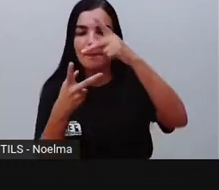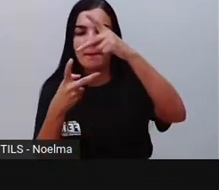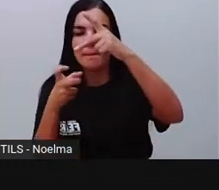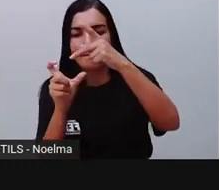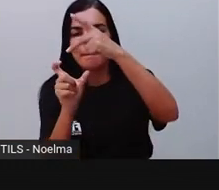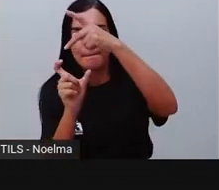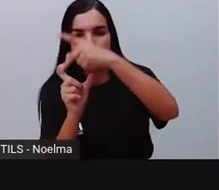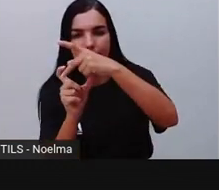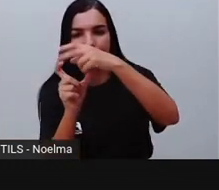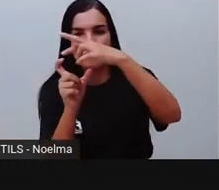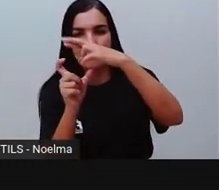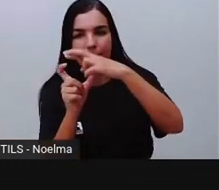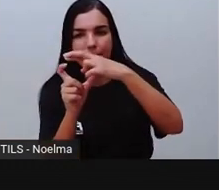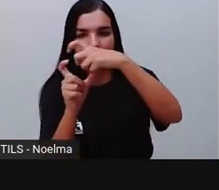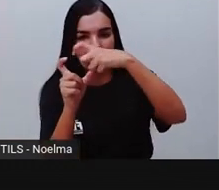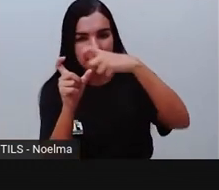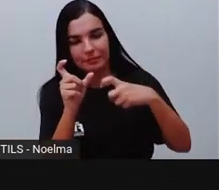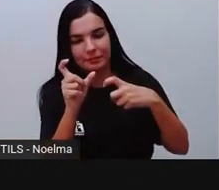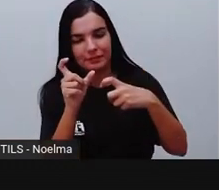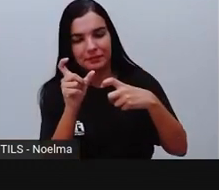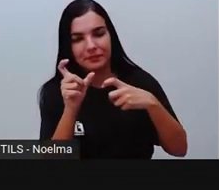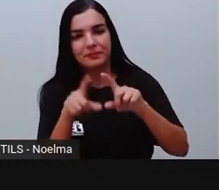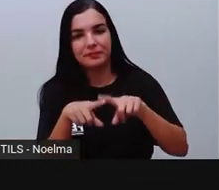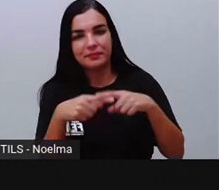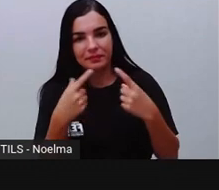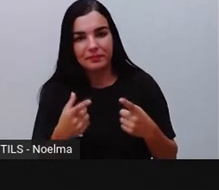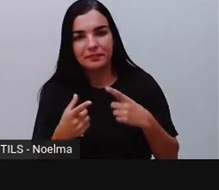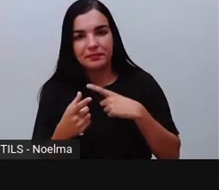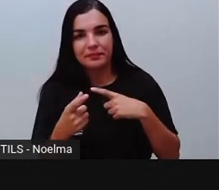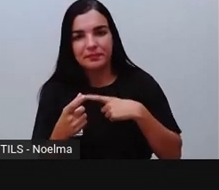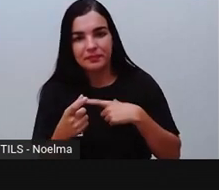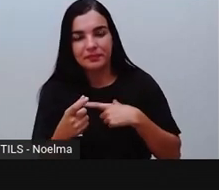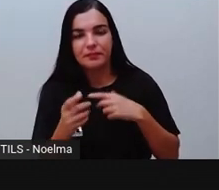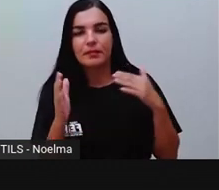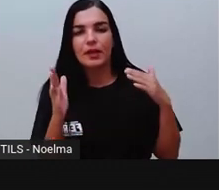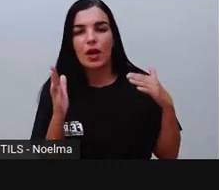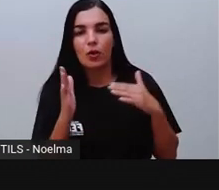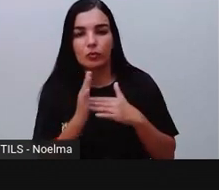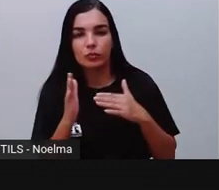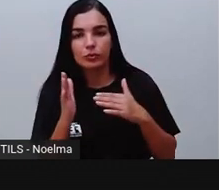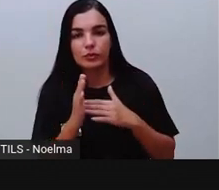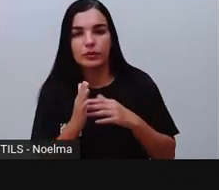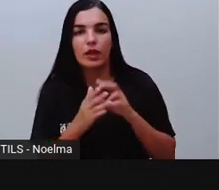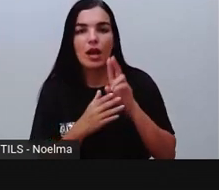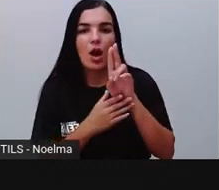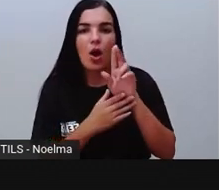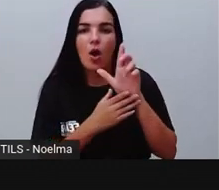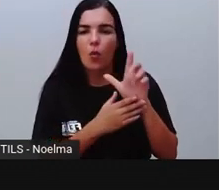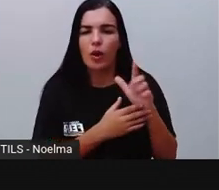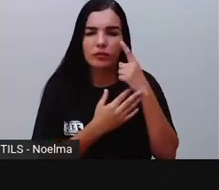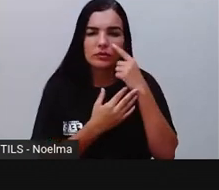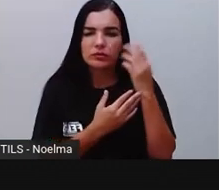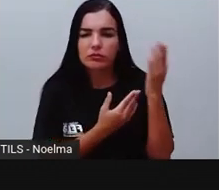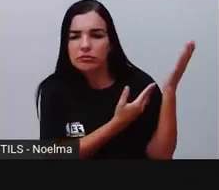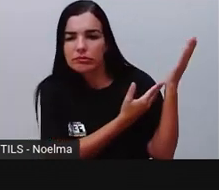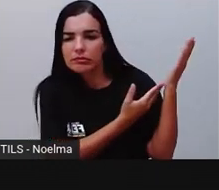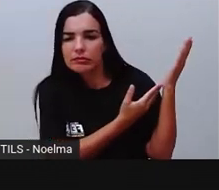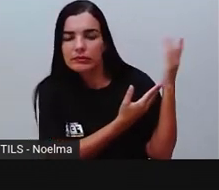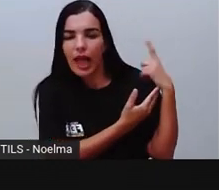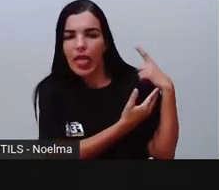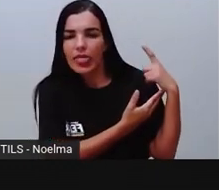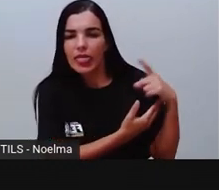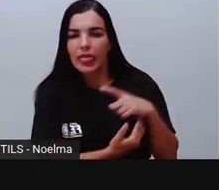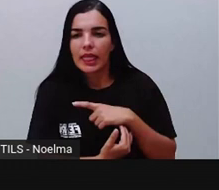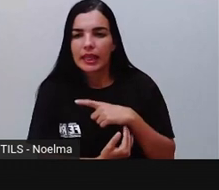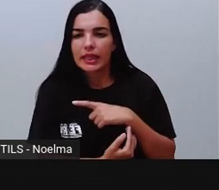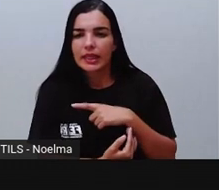antepenúltima sílaba. Nesse caso, nós temos o u, o den, o á, o